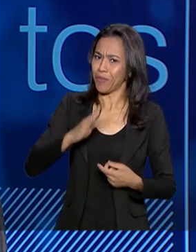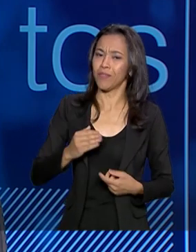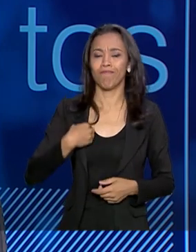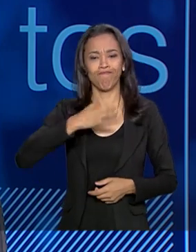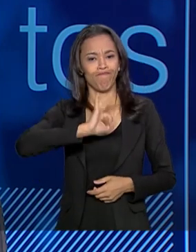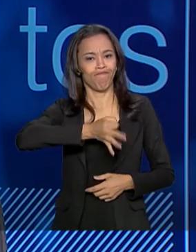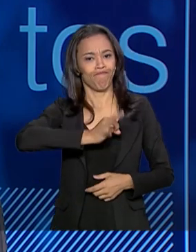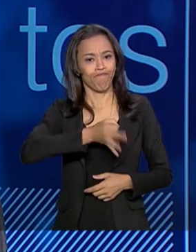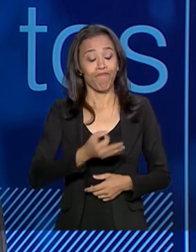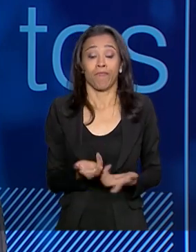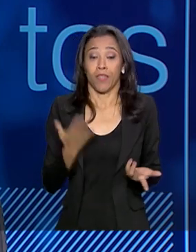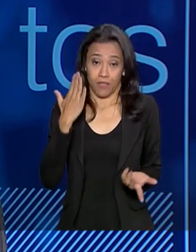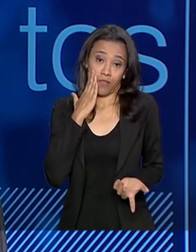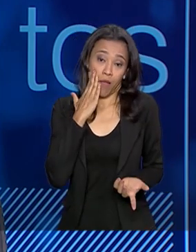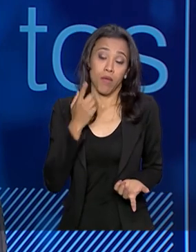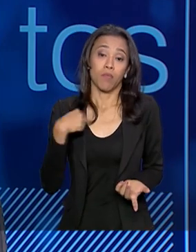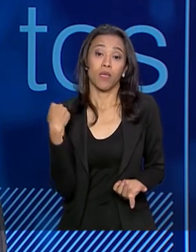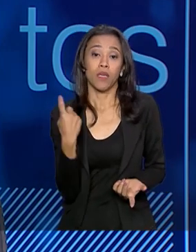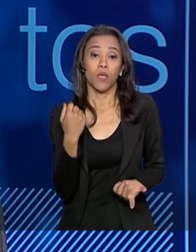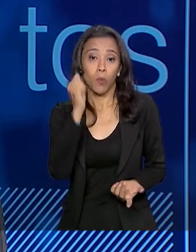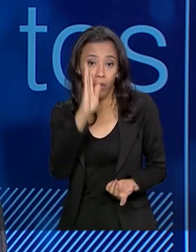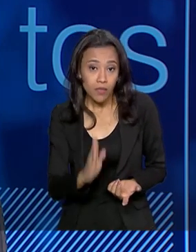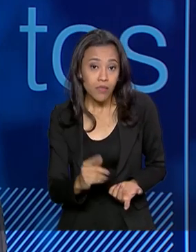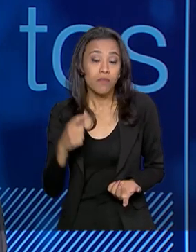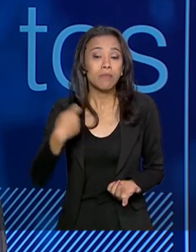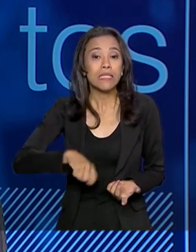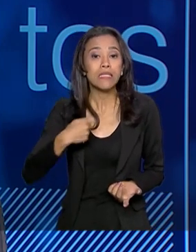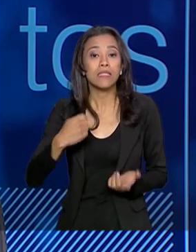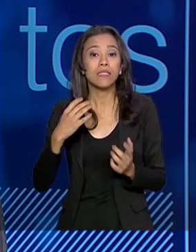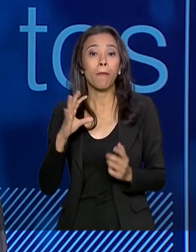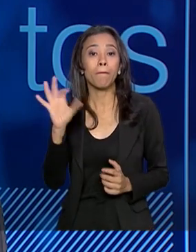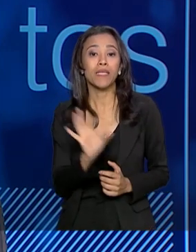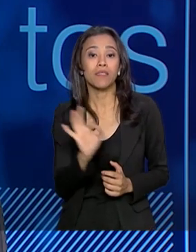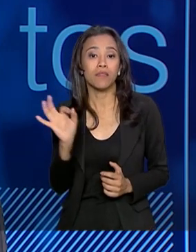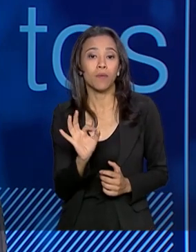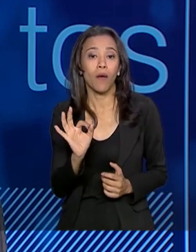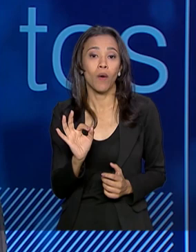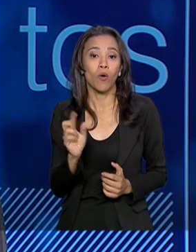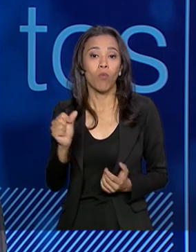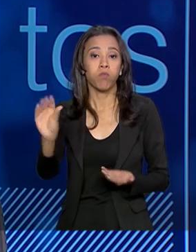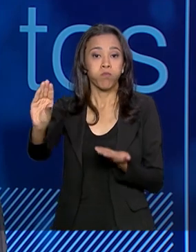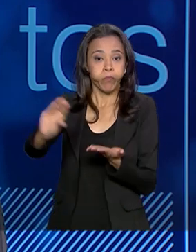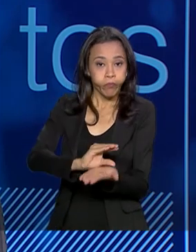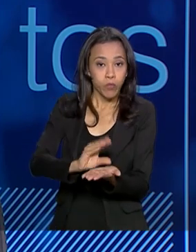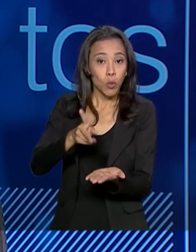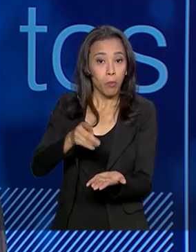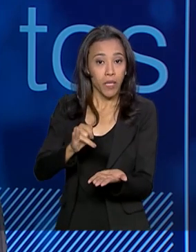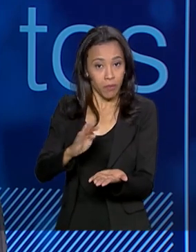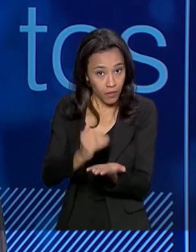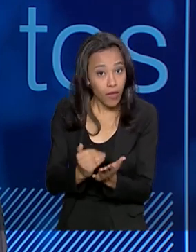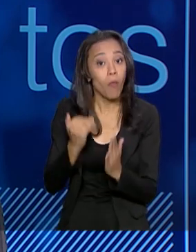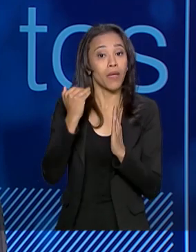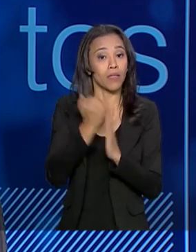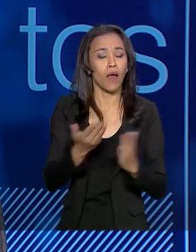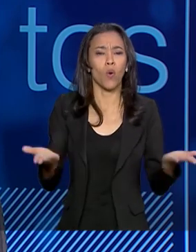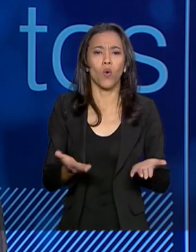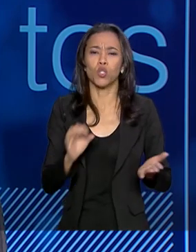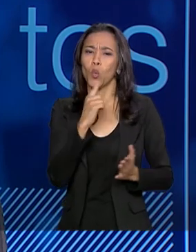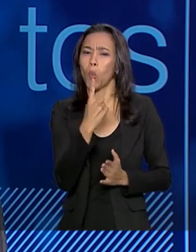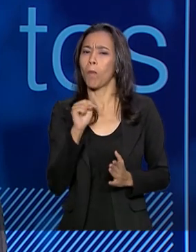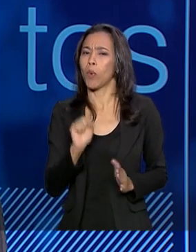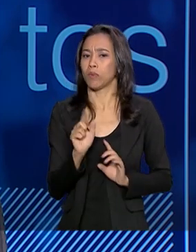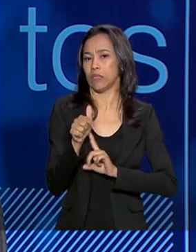A gente sabe que o Brasil precisa elevar o seu percentual de investimentos em relação ao PIB. Hoje a gente está na casa de 1